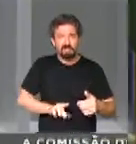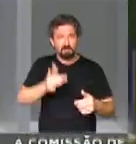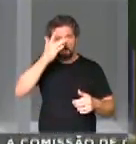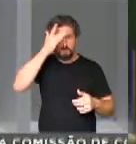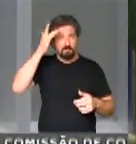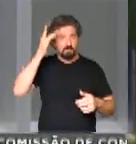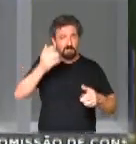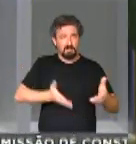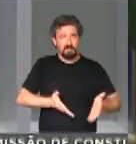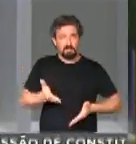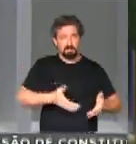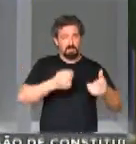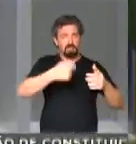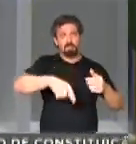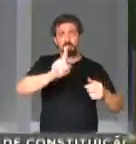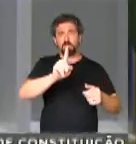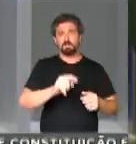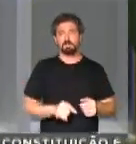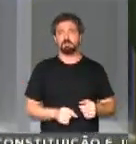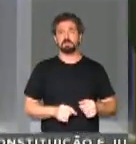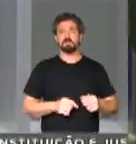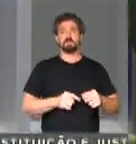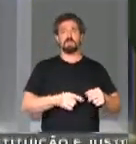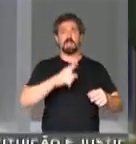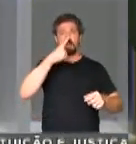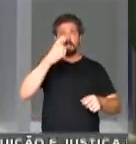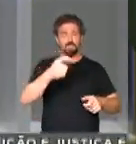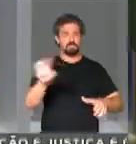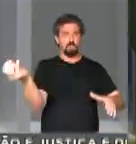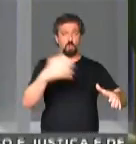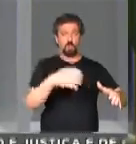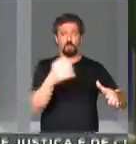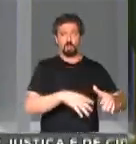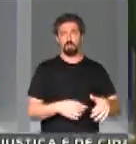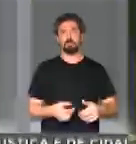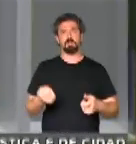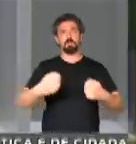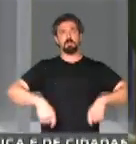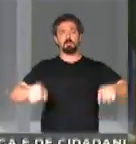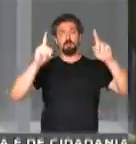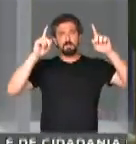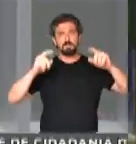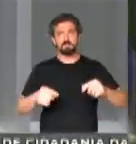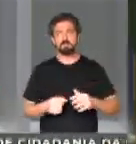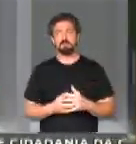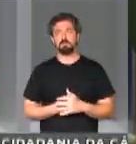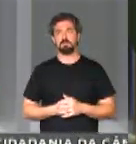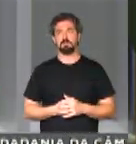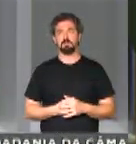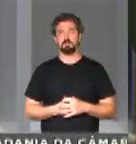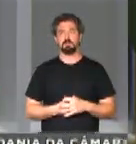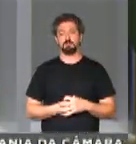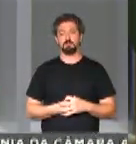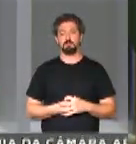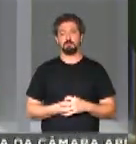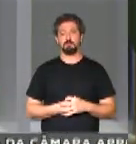direito da empregada doméstica, do gari, do professor. A boa, a boa. Ok.